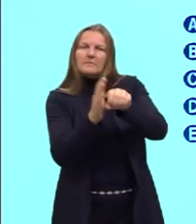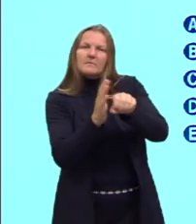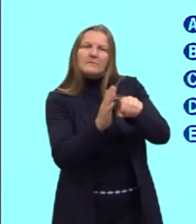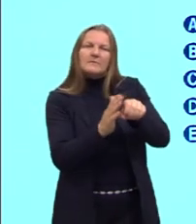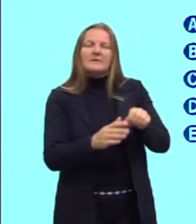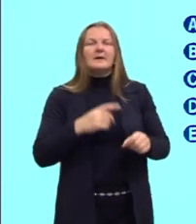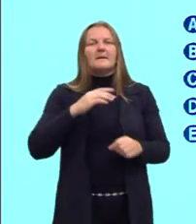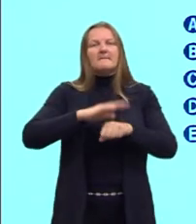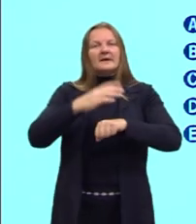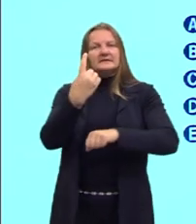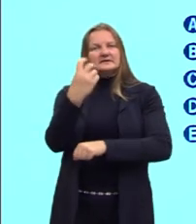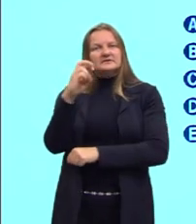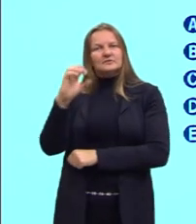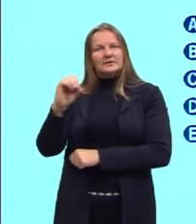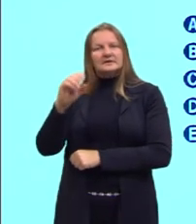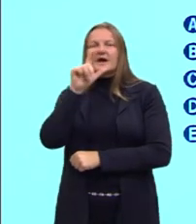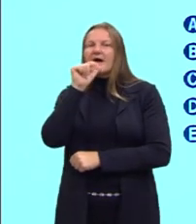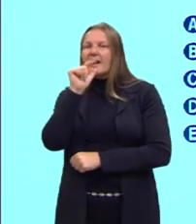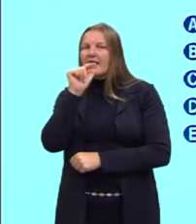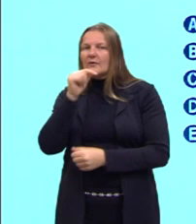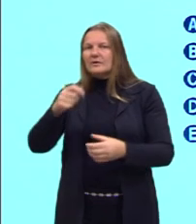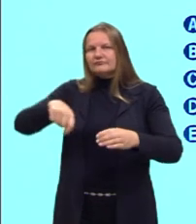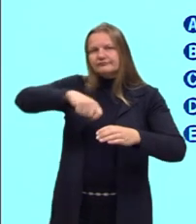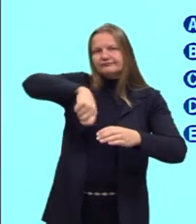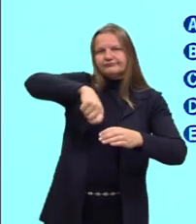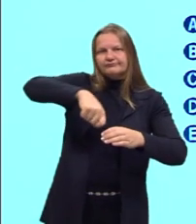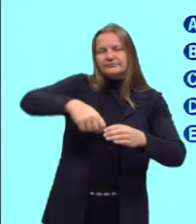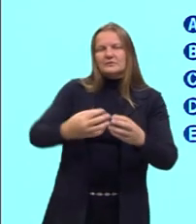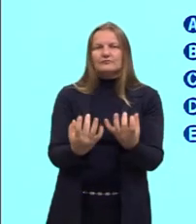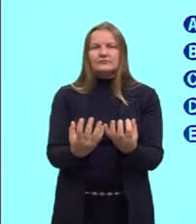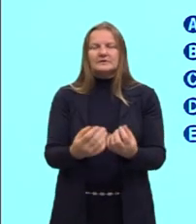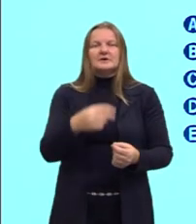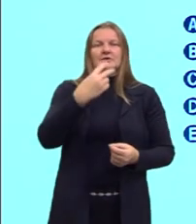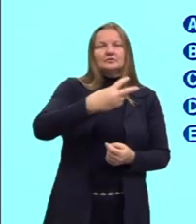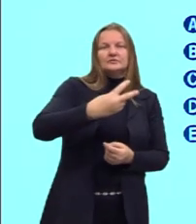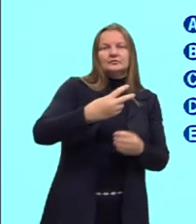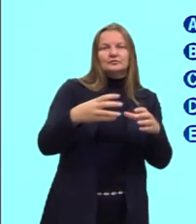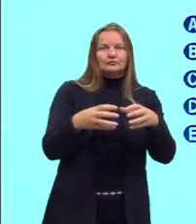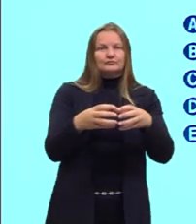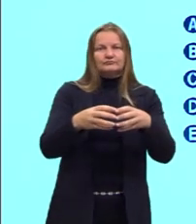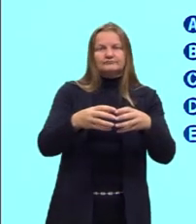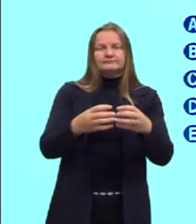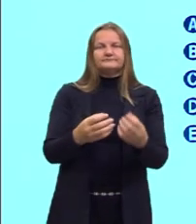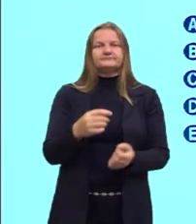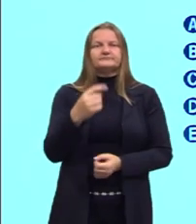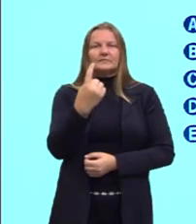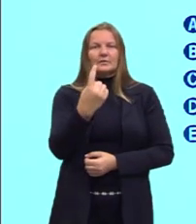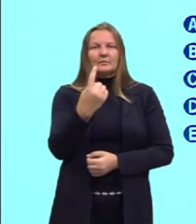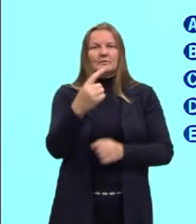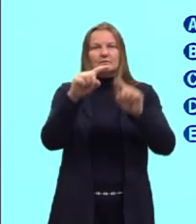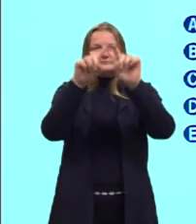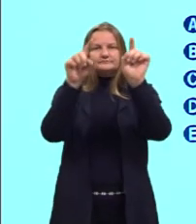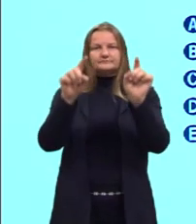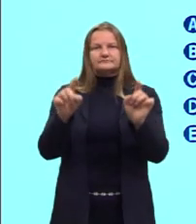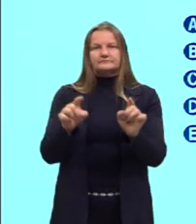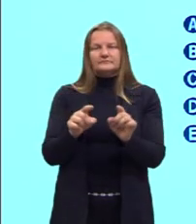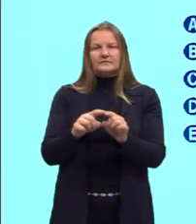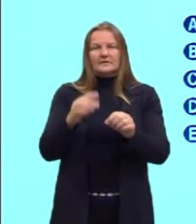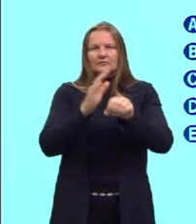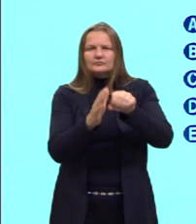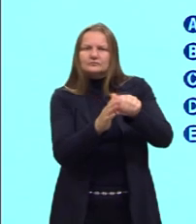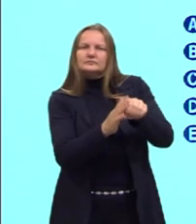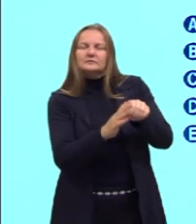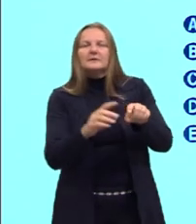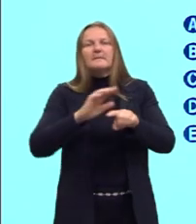150 ml de água. No segundo becker, foi colocado uma folha de couve picada mais